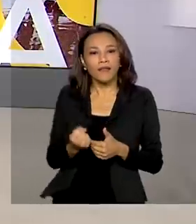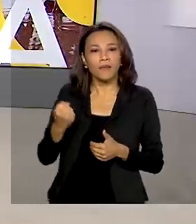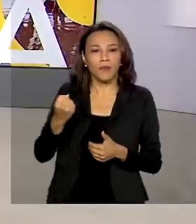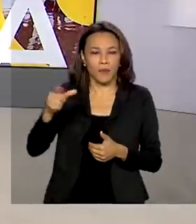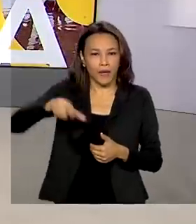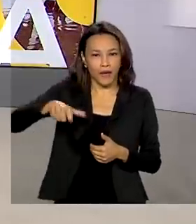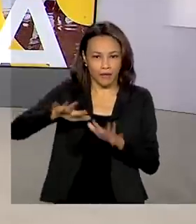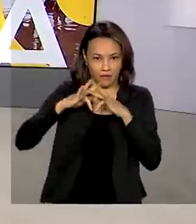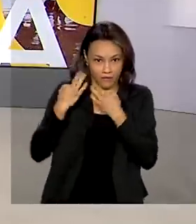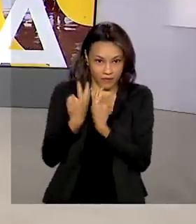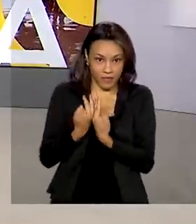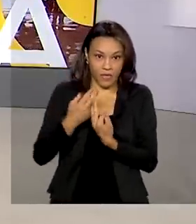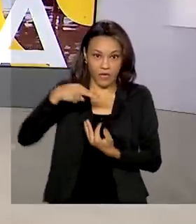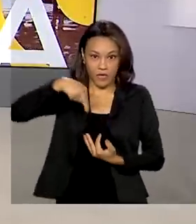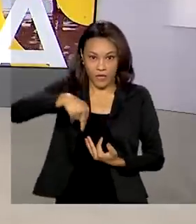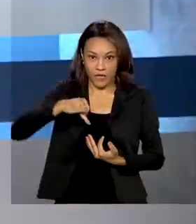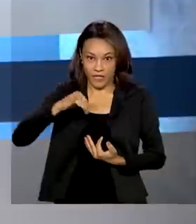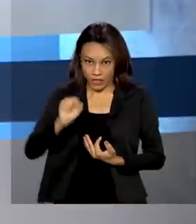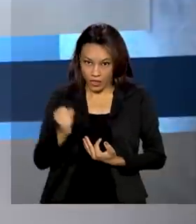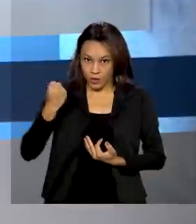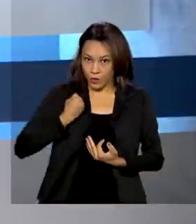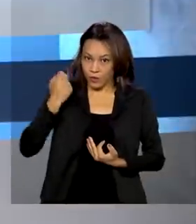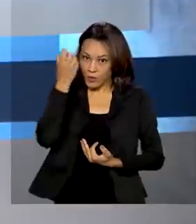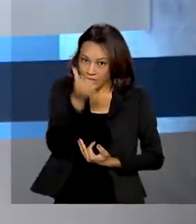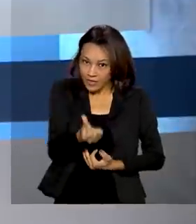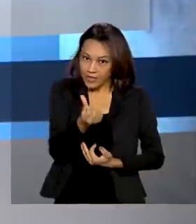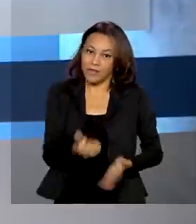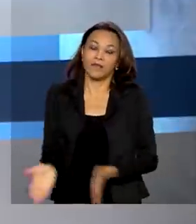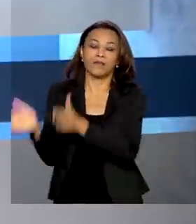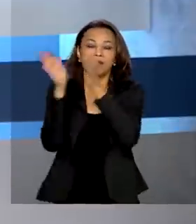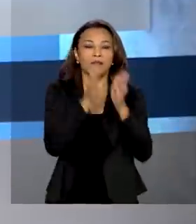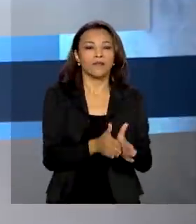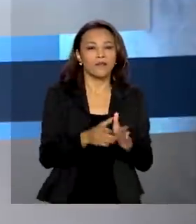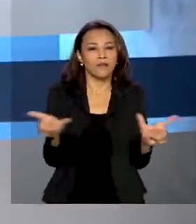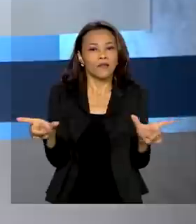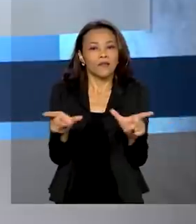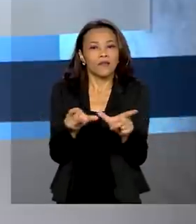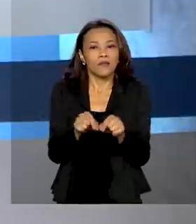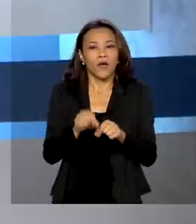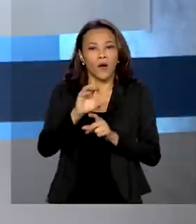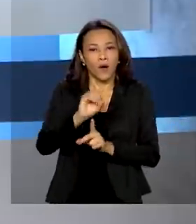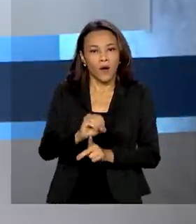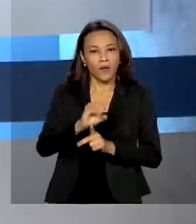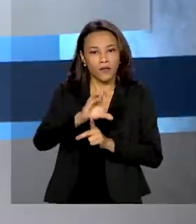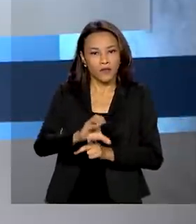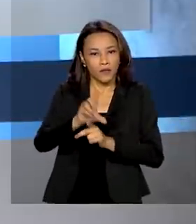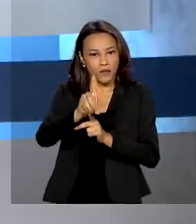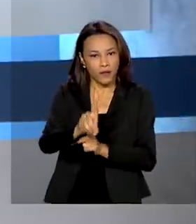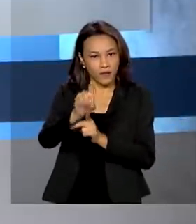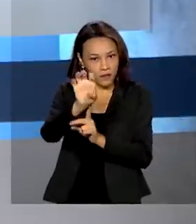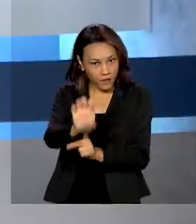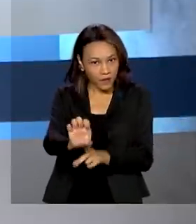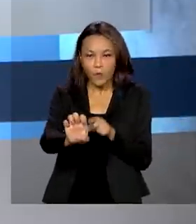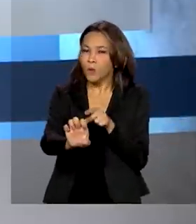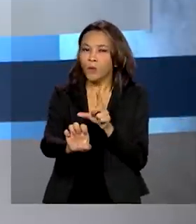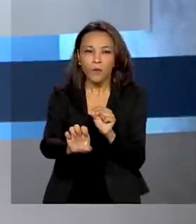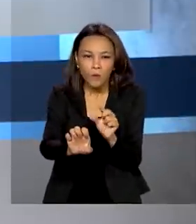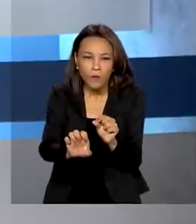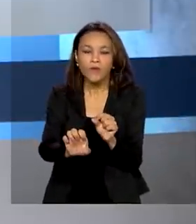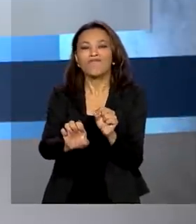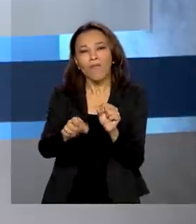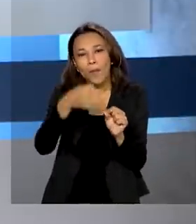com o NIS Final 6. A Organização para a Cooperação e Desenvolvimento Econômico, a OCDE,